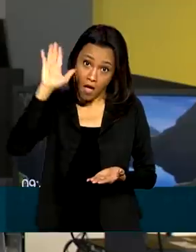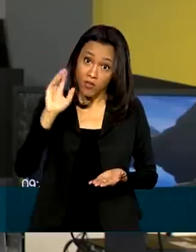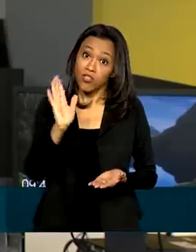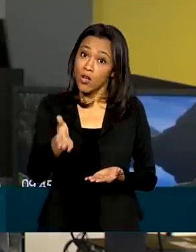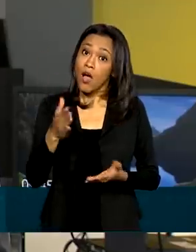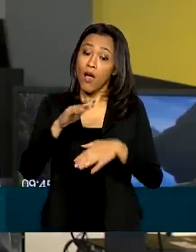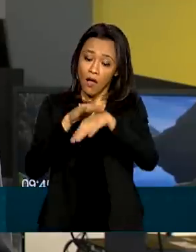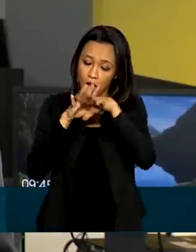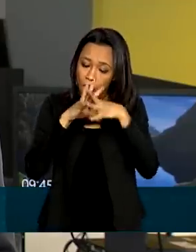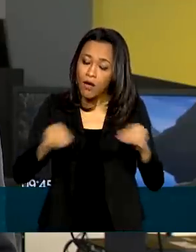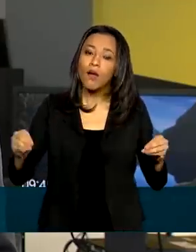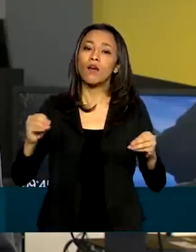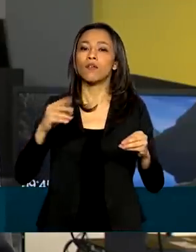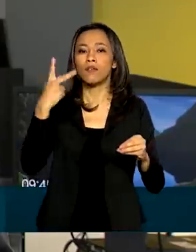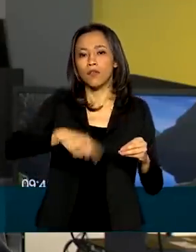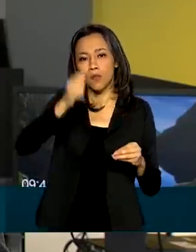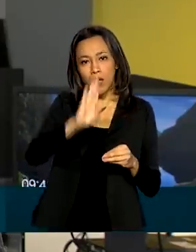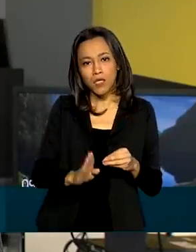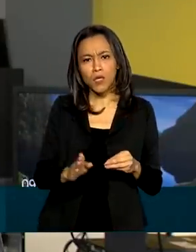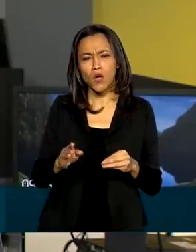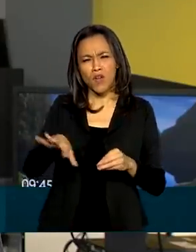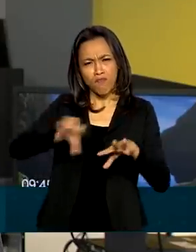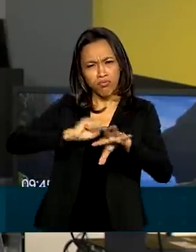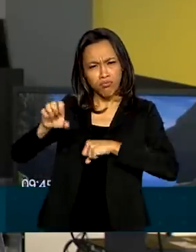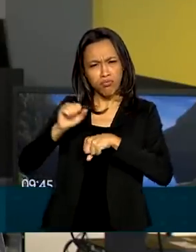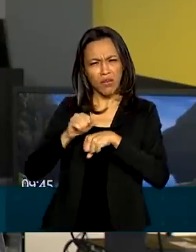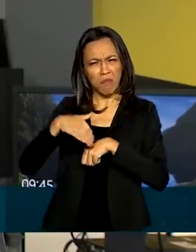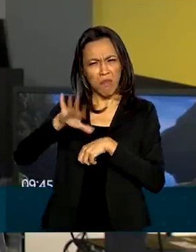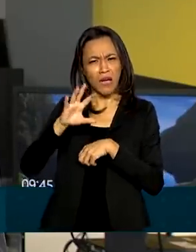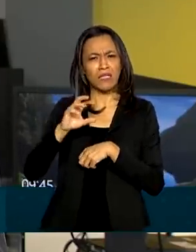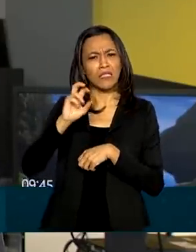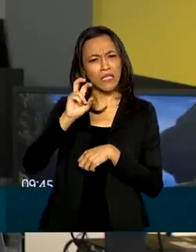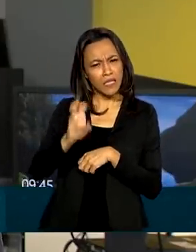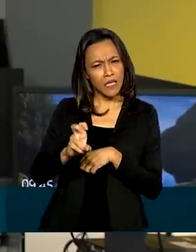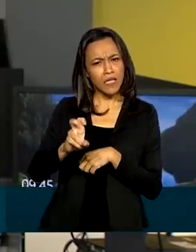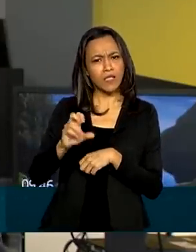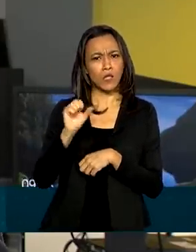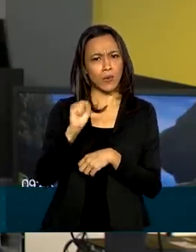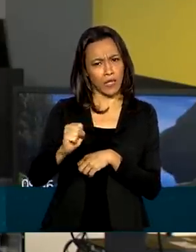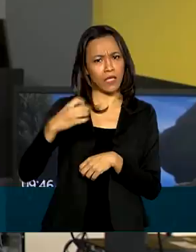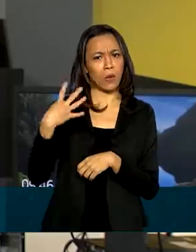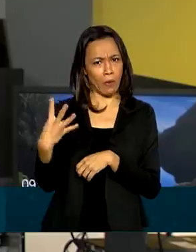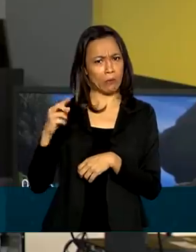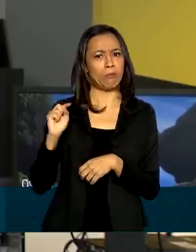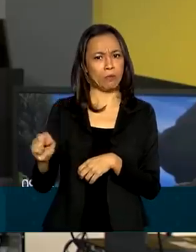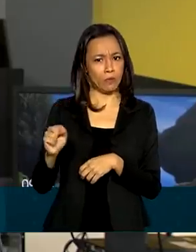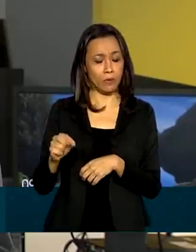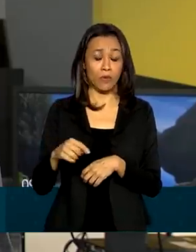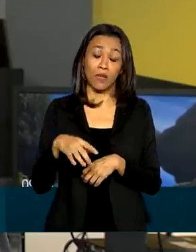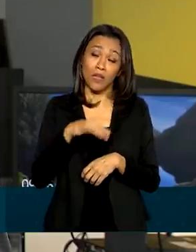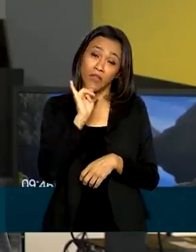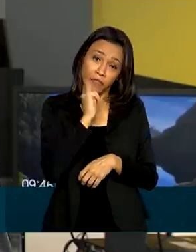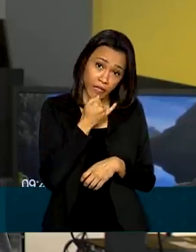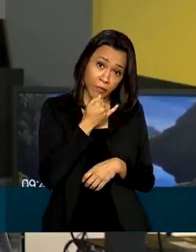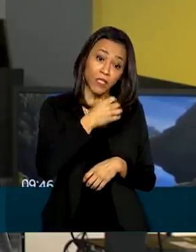aqui no Brasil. O número de infectados é de pouco mais de 584 mil. Infelizmente, 32